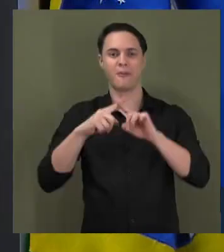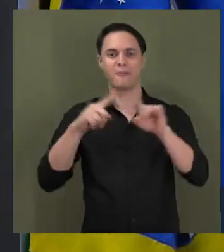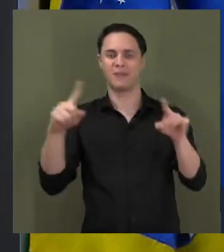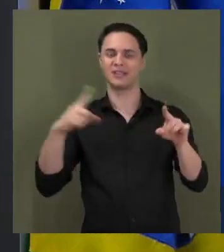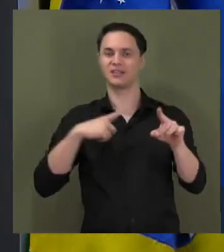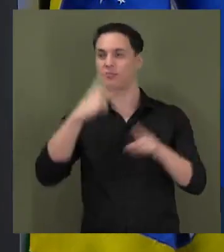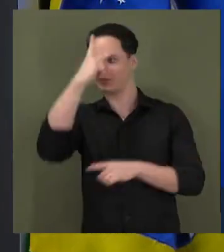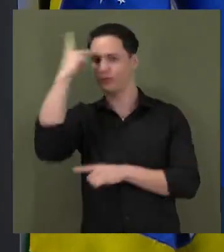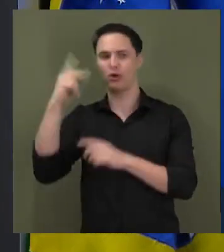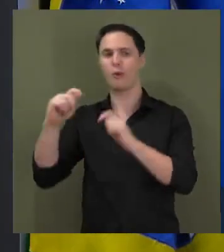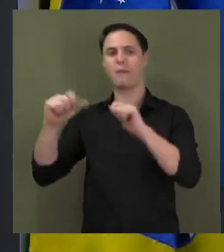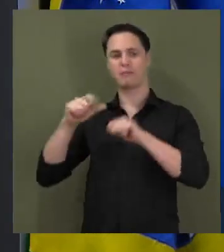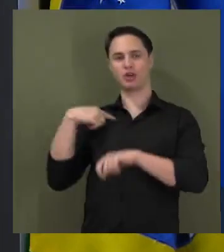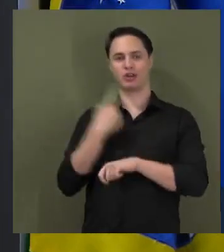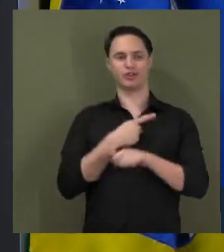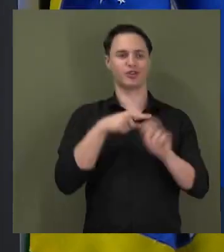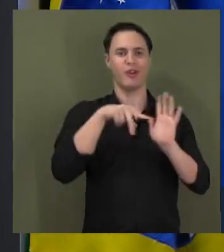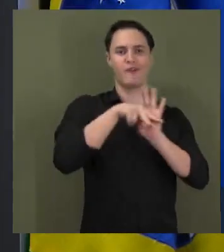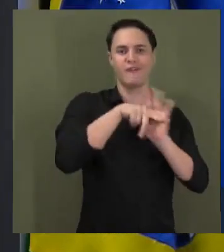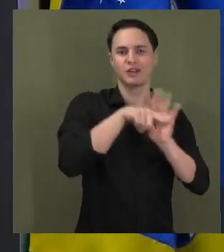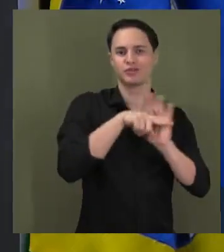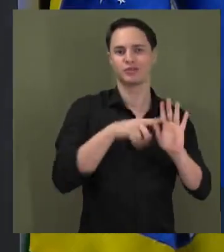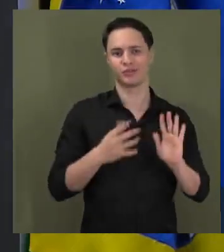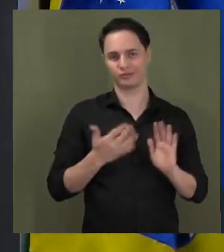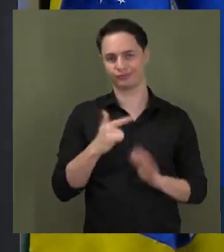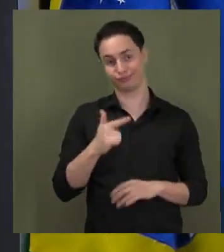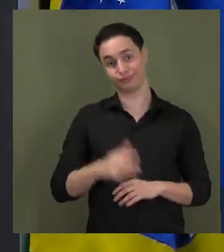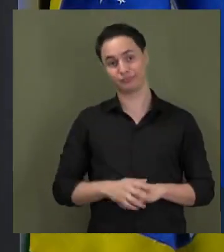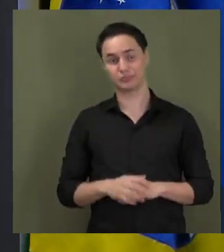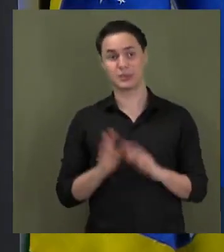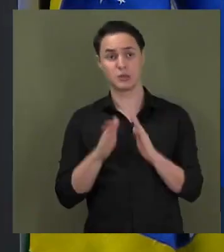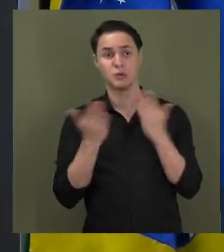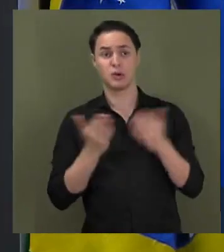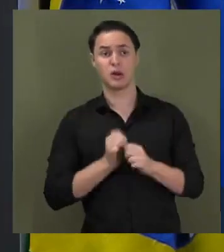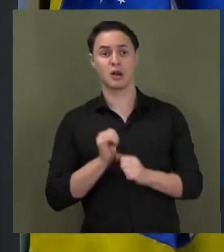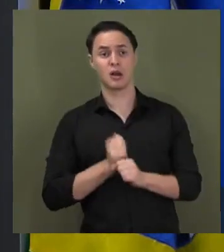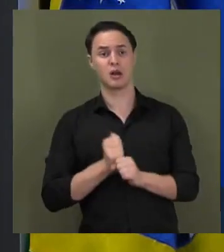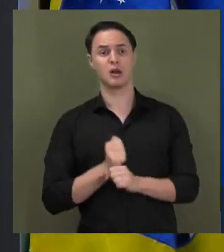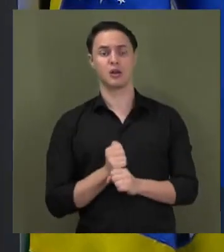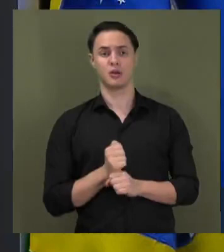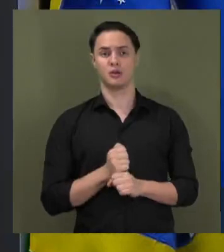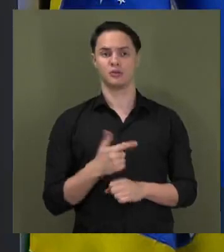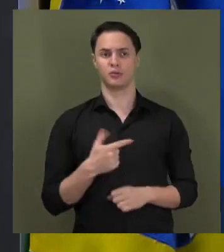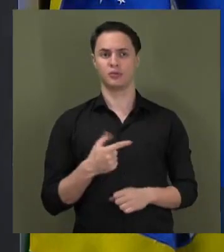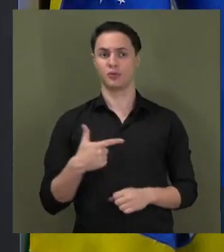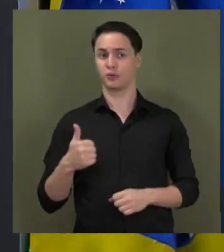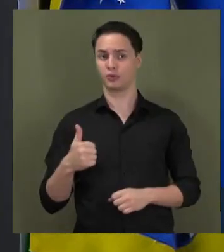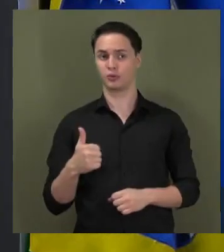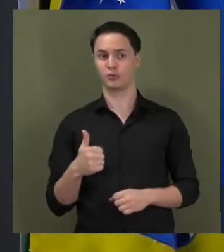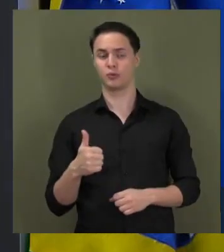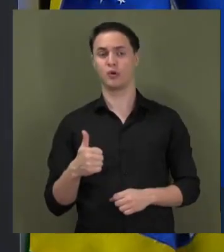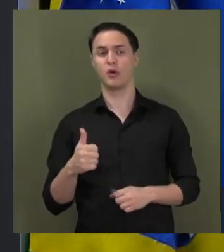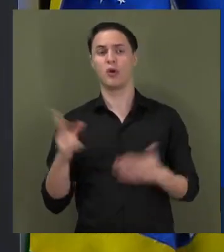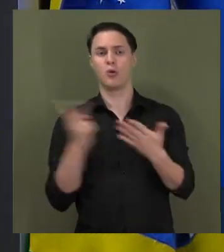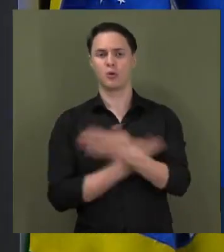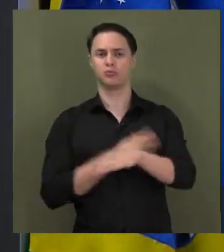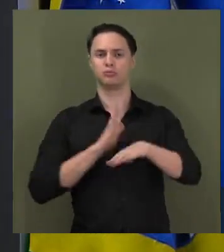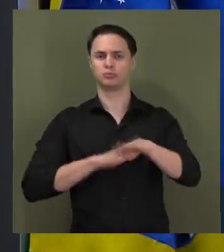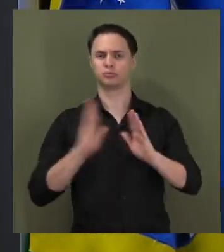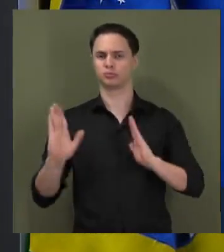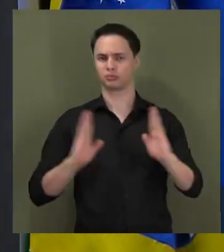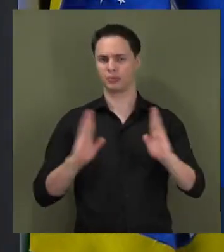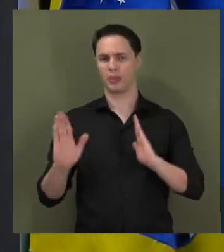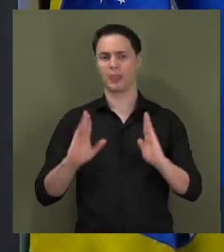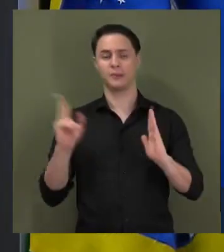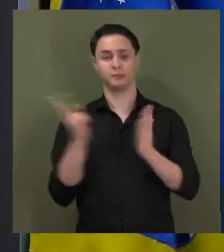impedidos de investigar durante a CPI. Em 2021, que foi o período exatamente